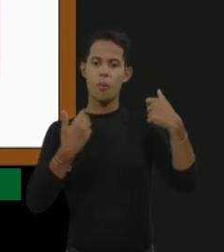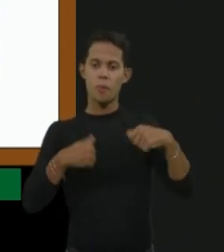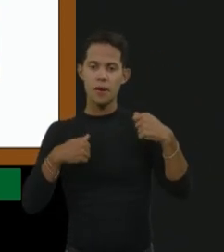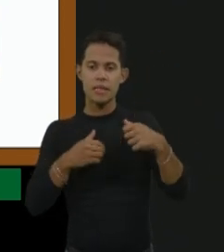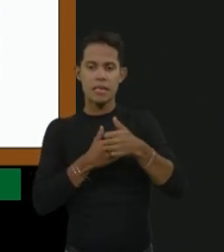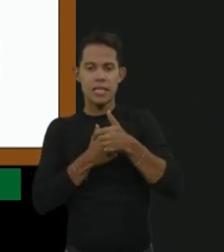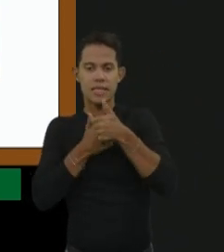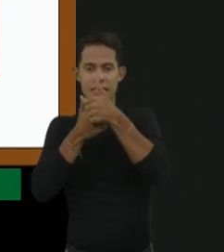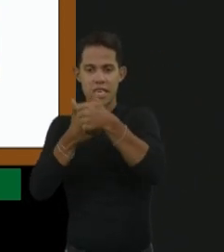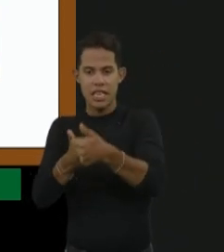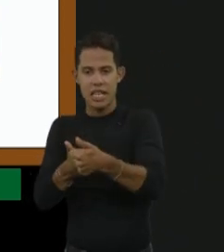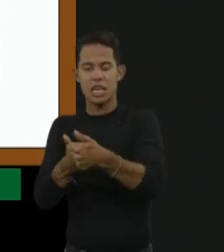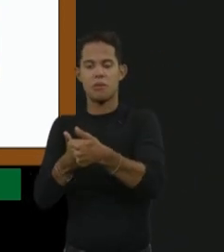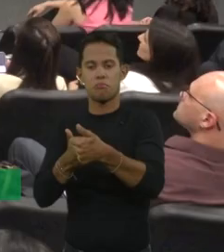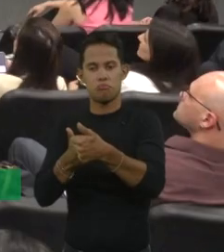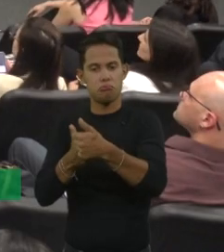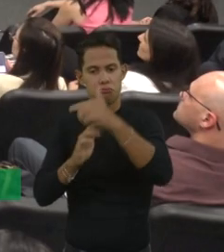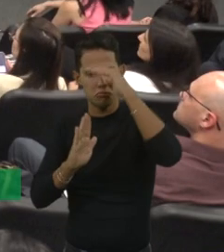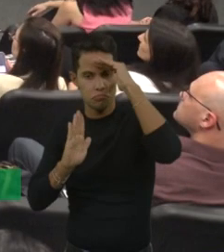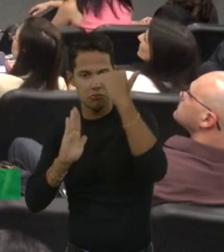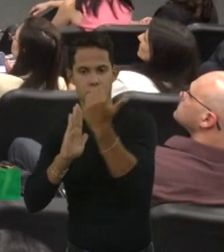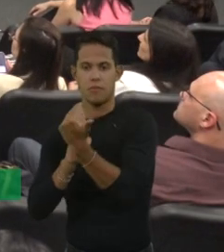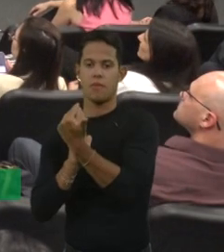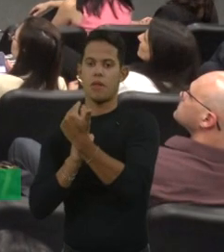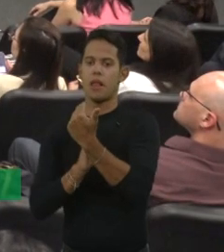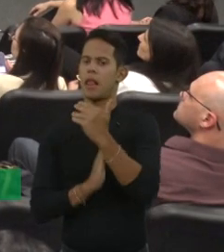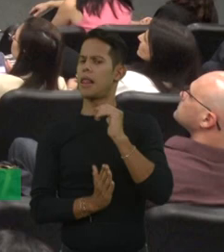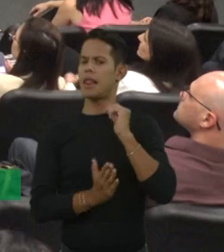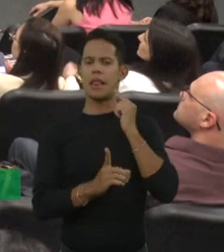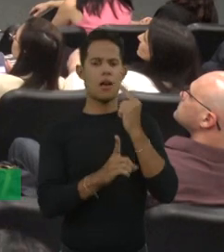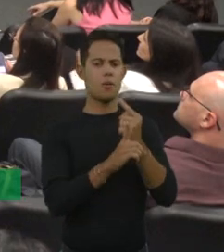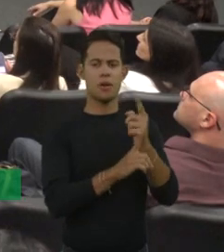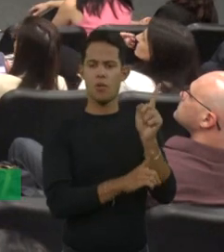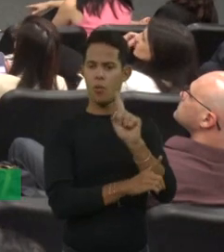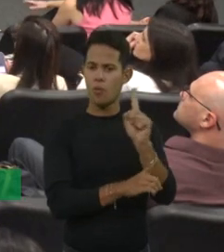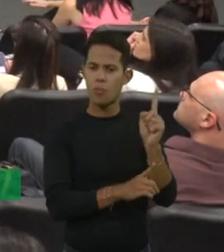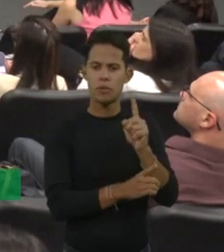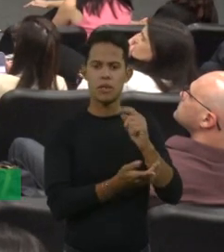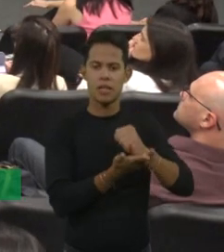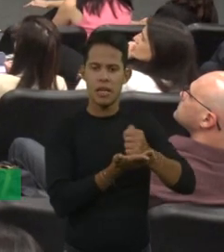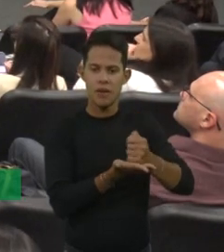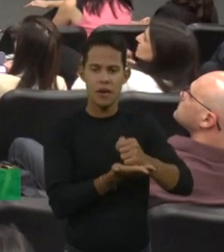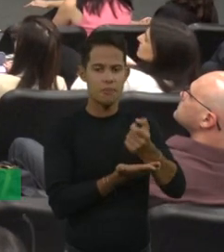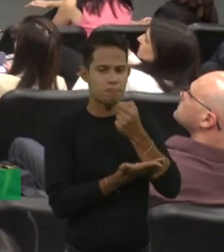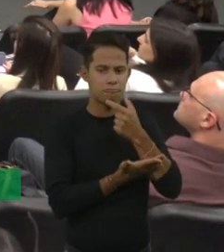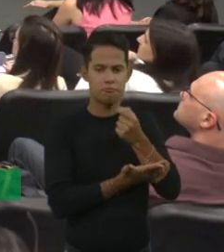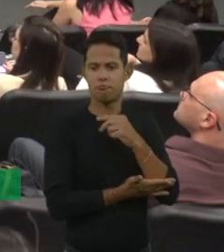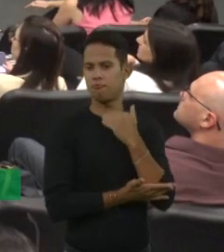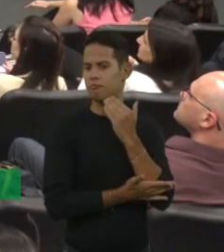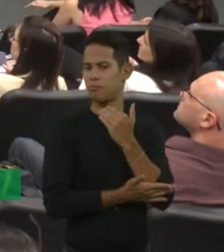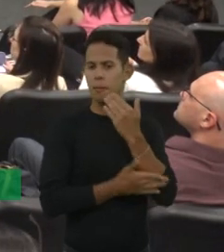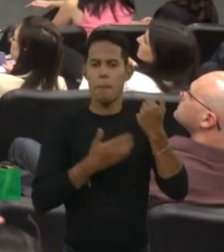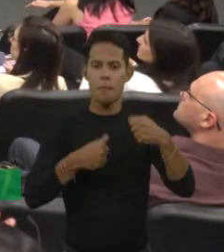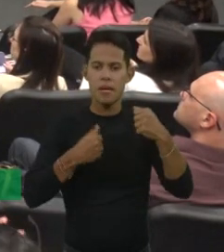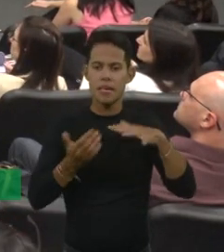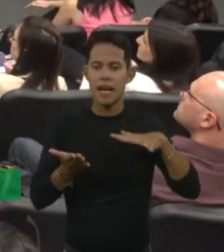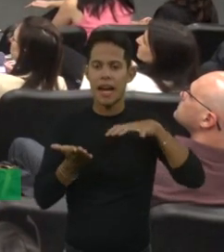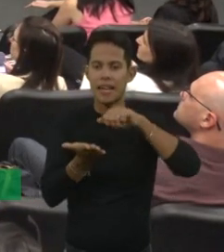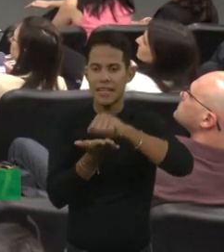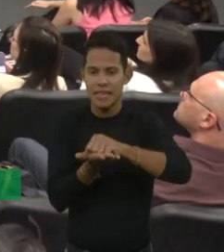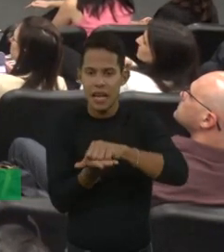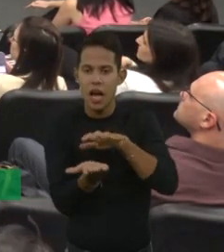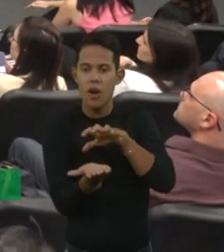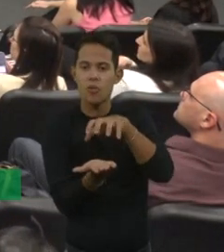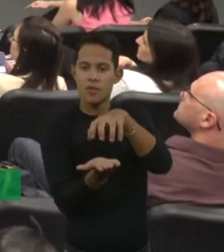o fator a gente não encontra em farmácias, tem que estar cadastrado em um centro de hemofilia, e a gente também pode